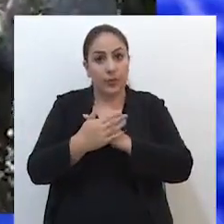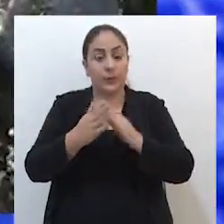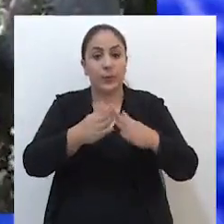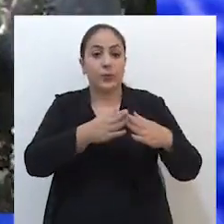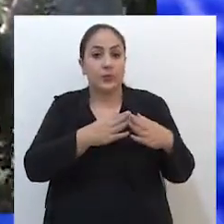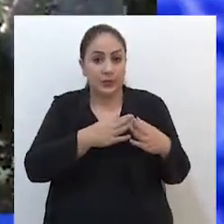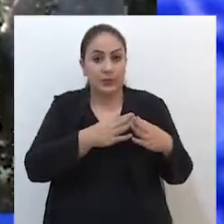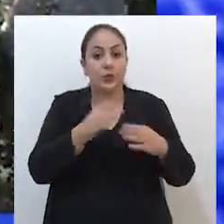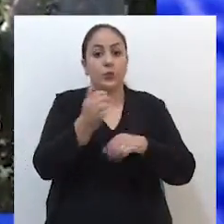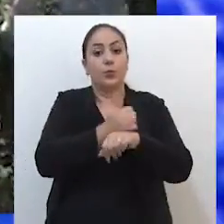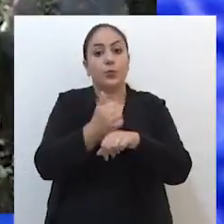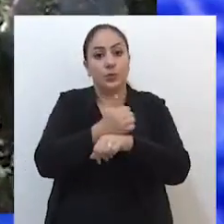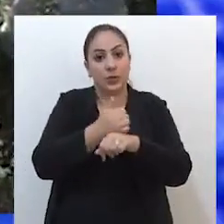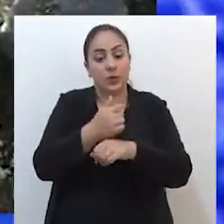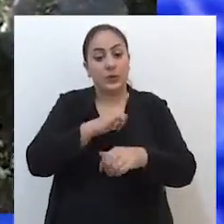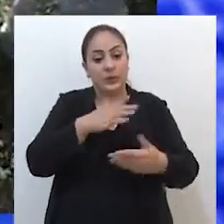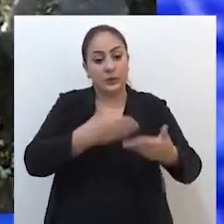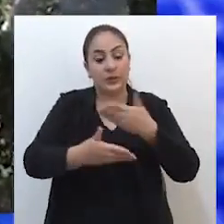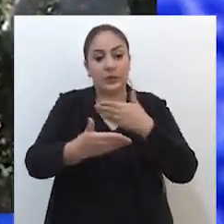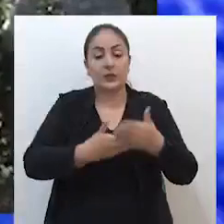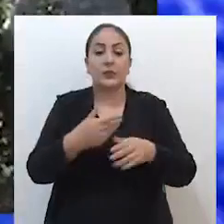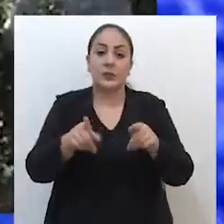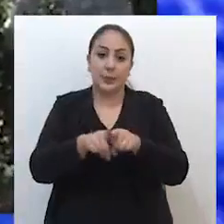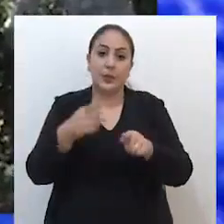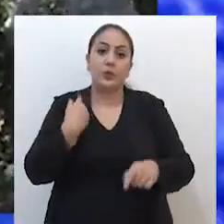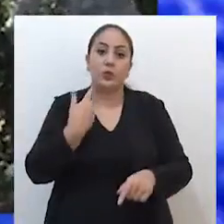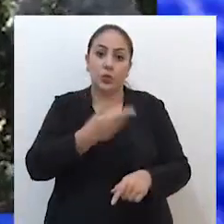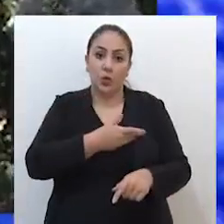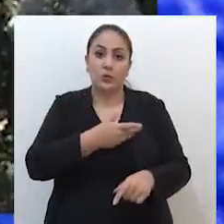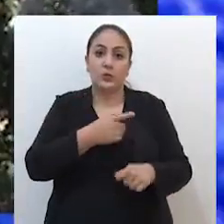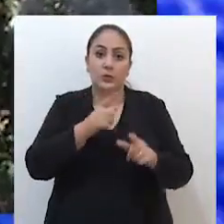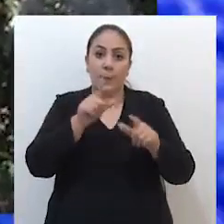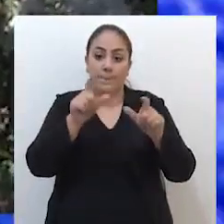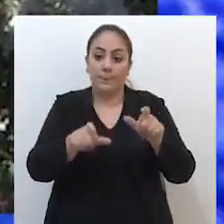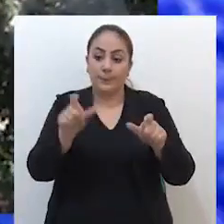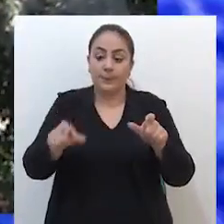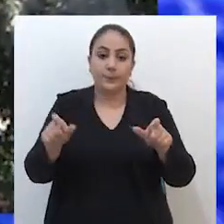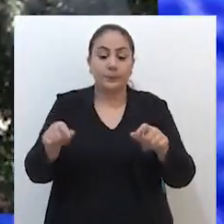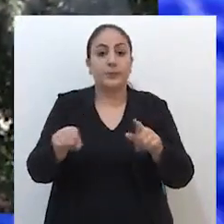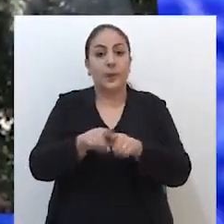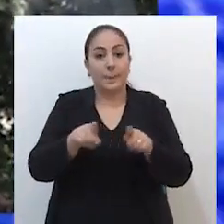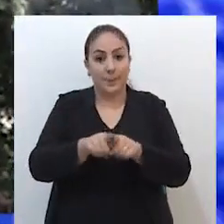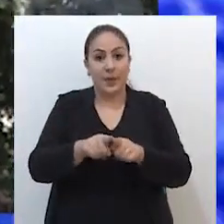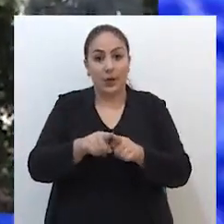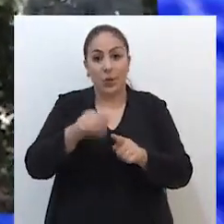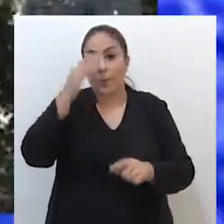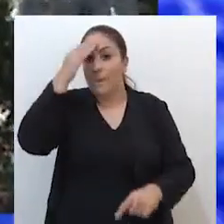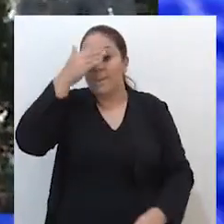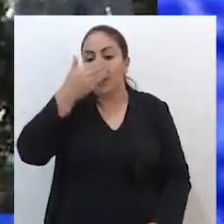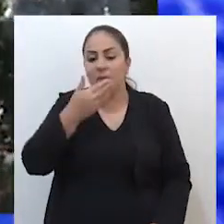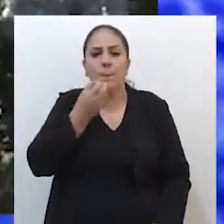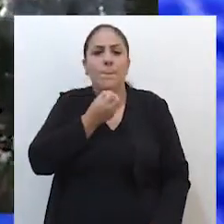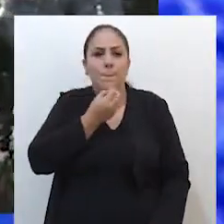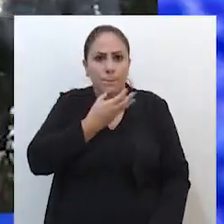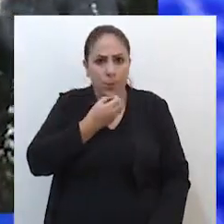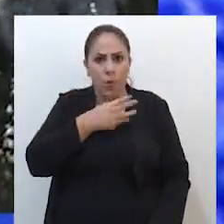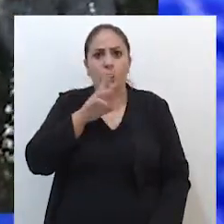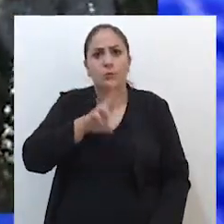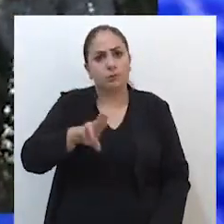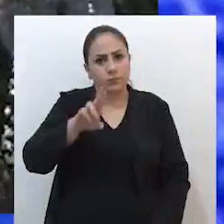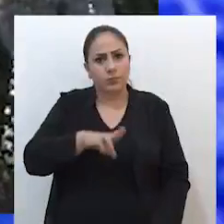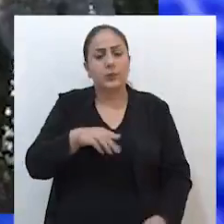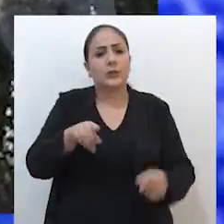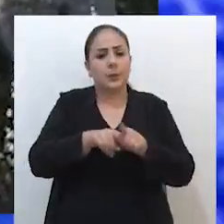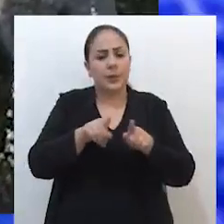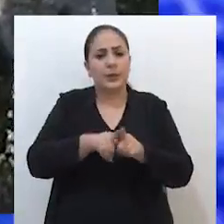profissional que está atendendo e também prevenção dos nossos pacientes. Além de ser uma máscara muito confortável de